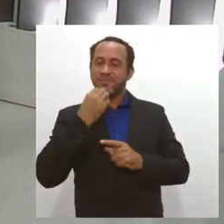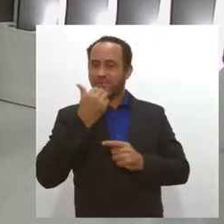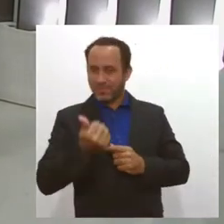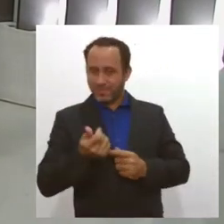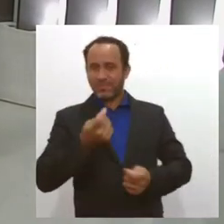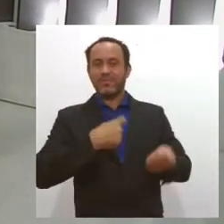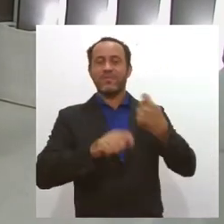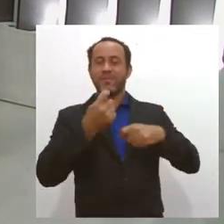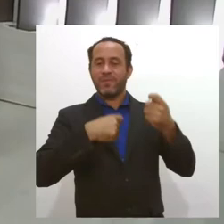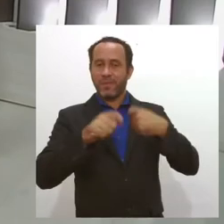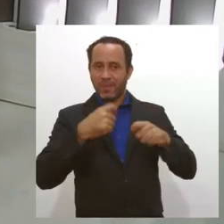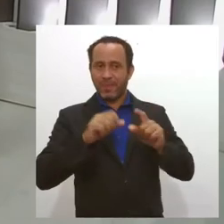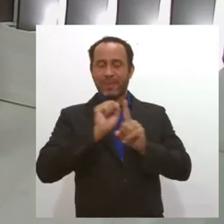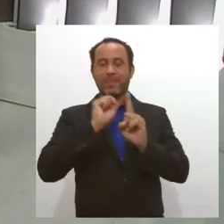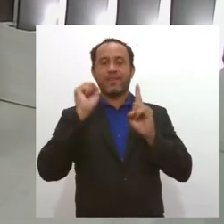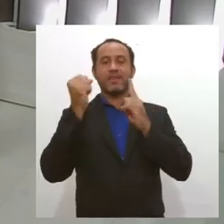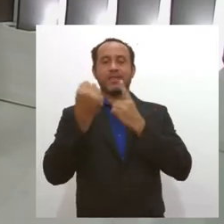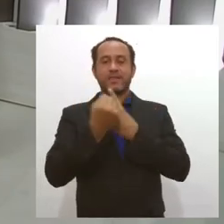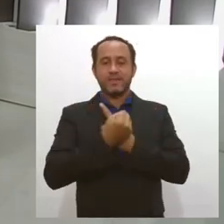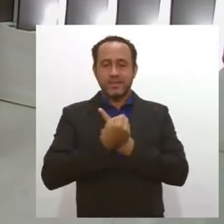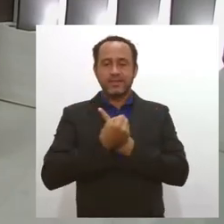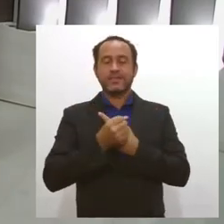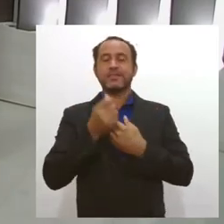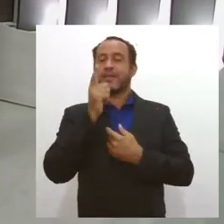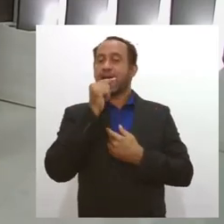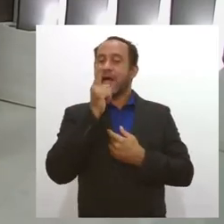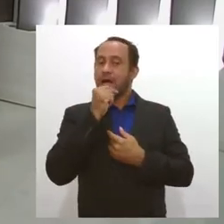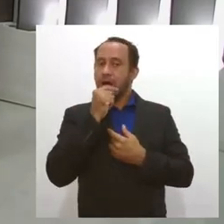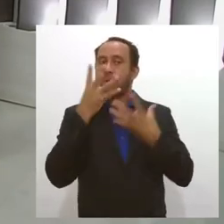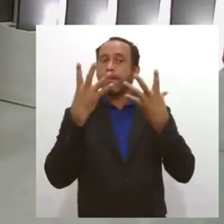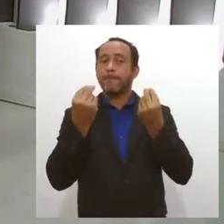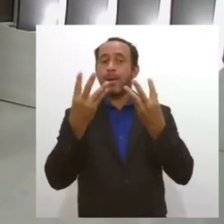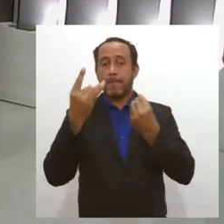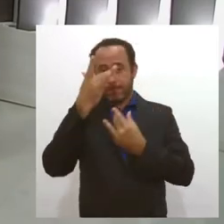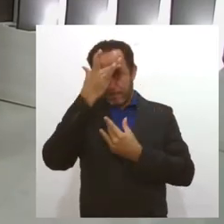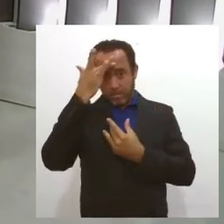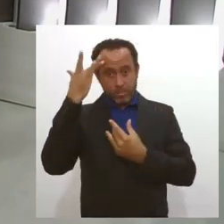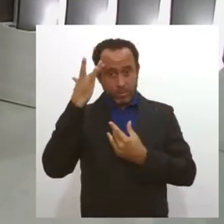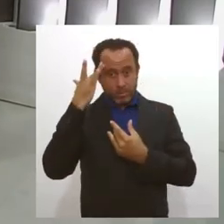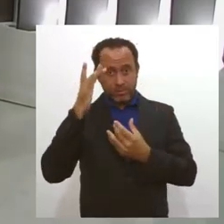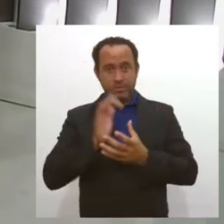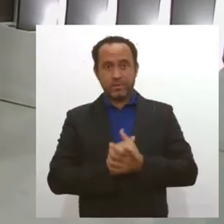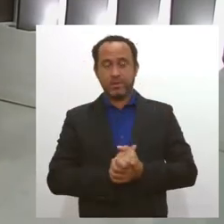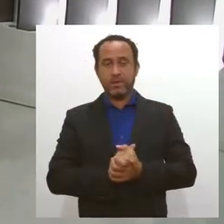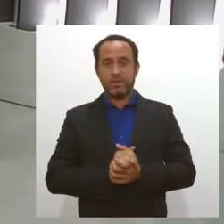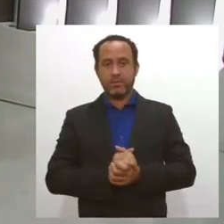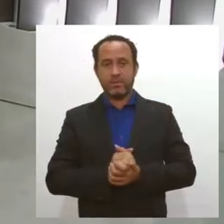econômicos sociais ali vai levar água para muitas pessoas nesse momento na realidade